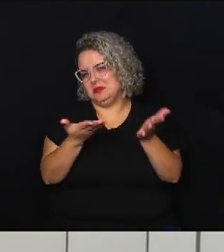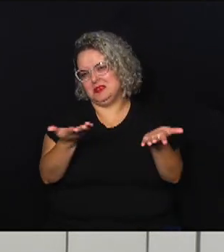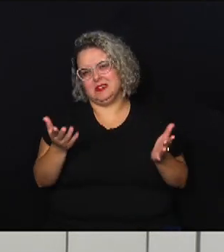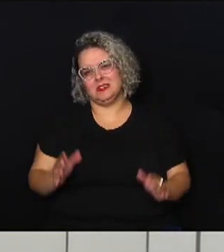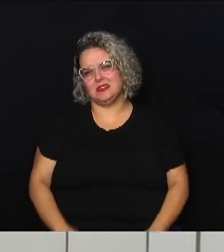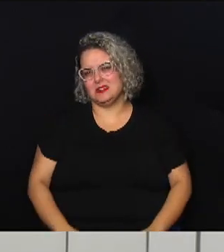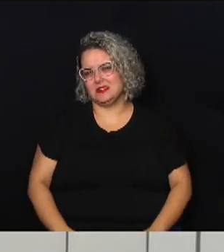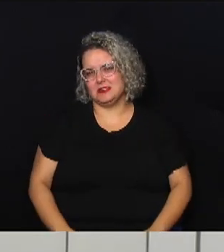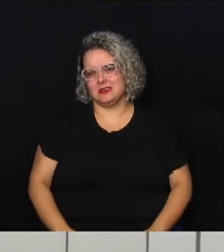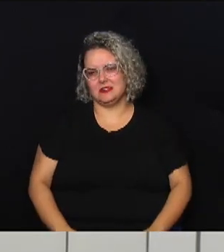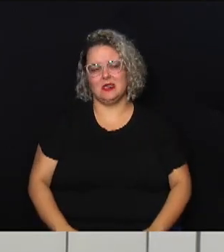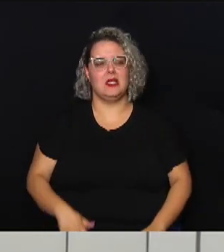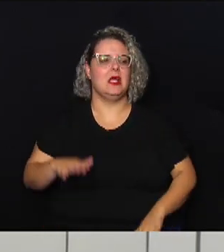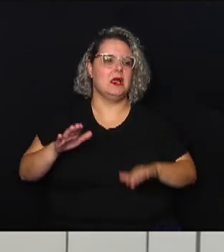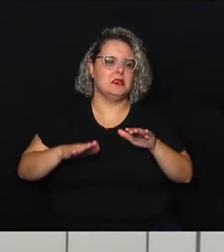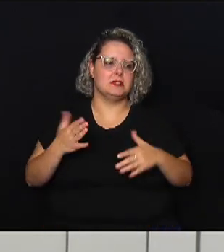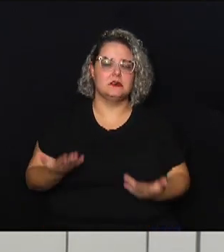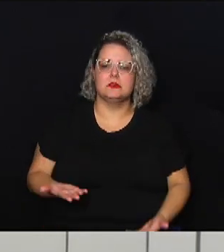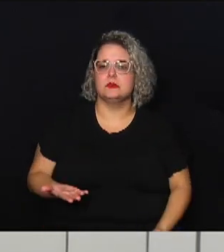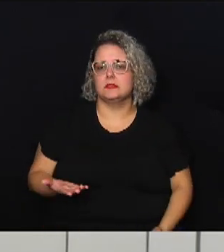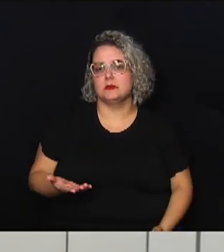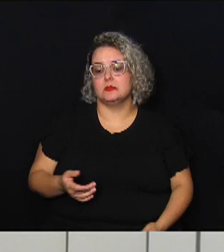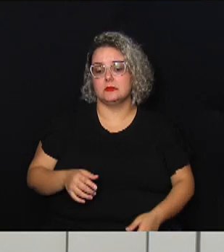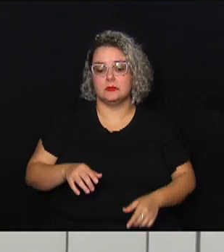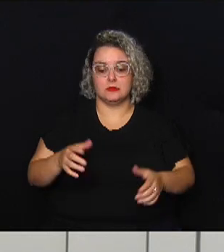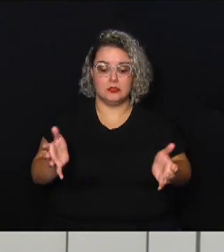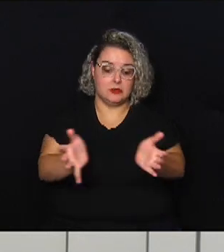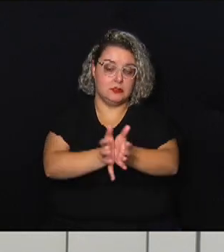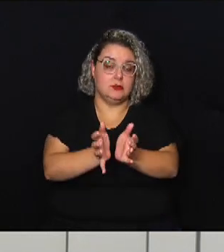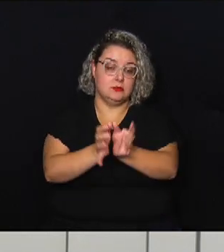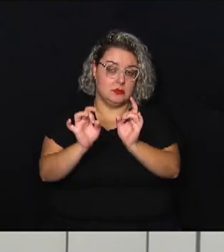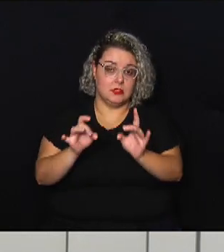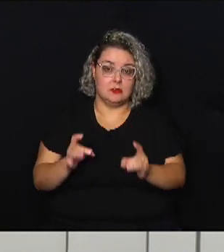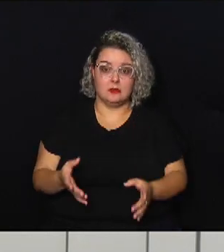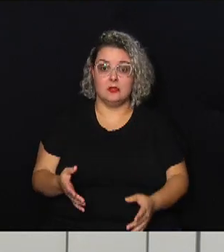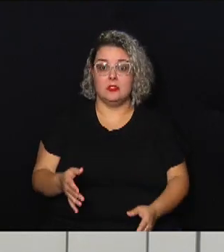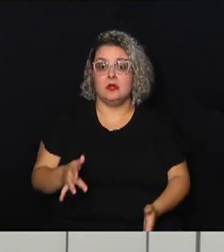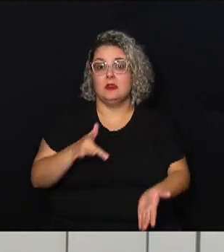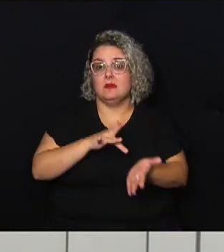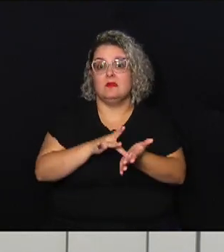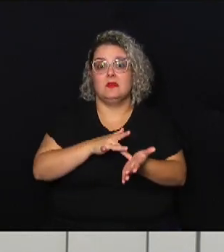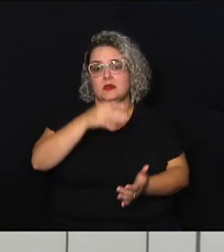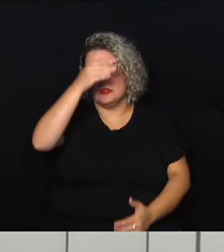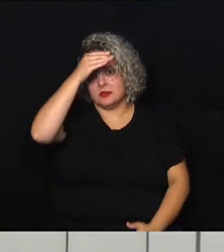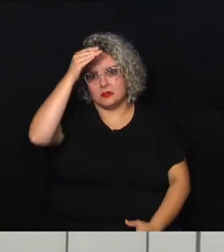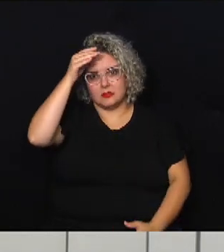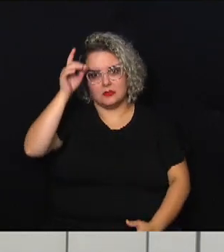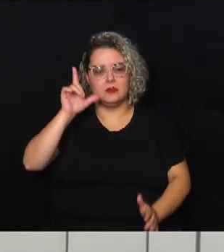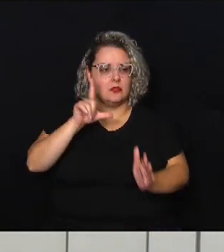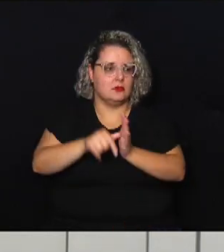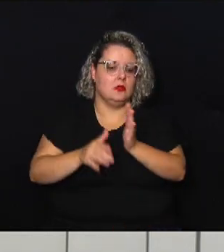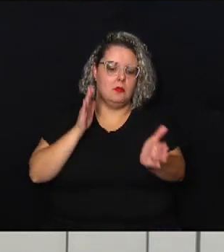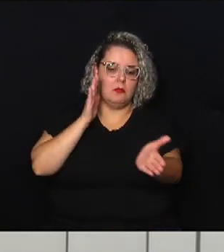às vezes alguns dessa quadrilha especificamente eles se fingiam de clientes e depois saiam correndo com os produtos quer dizer